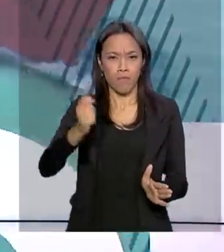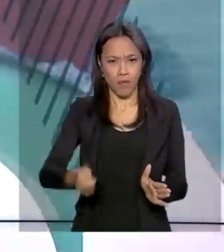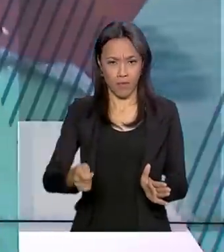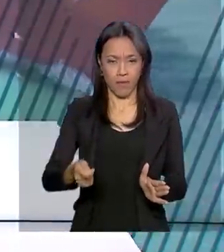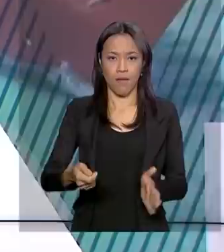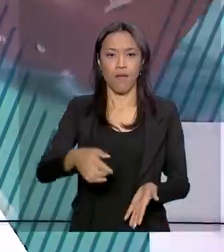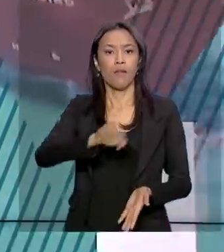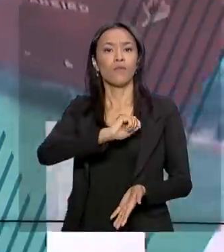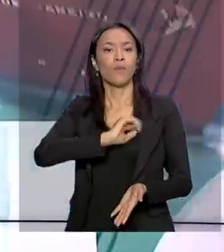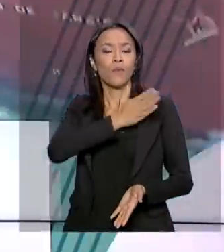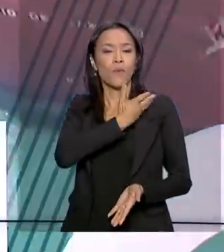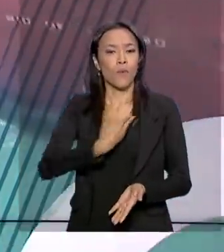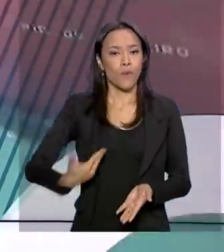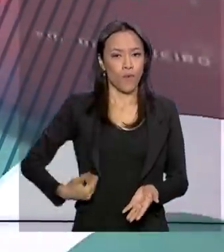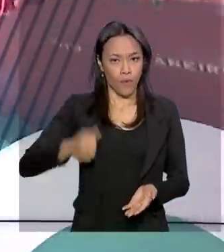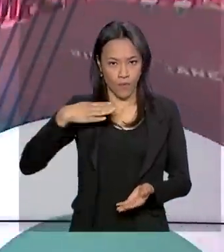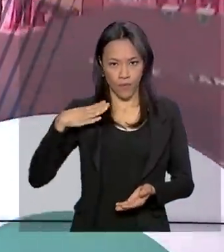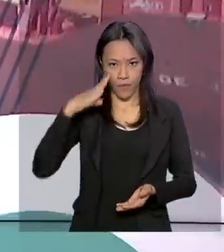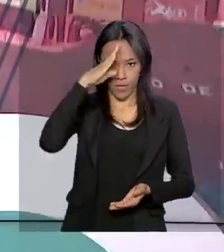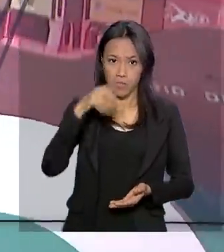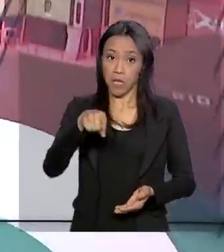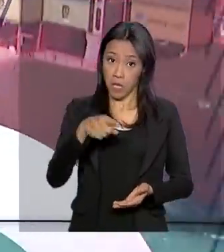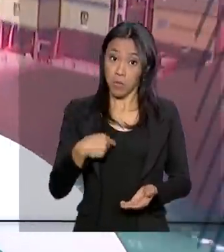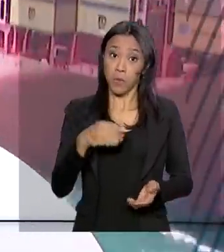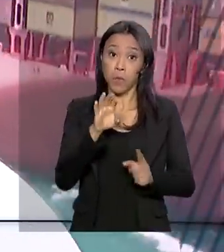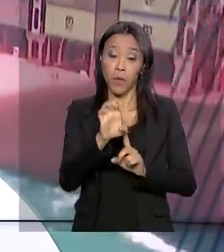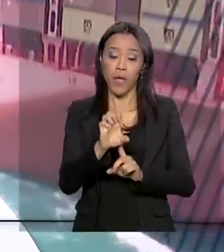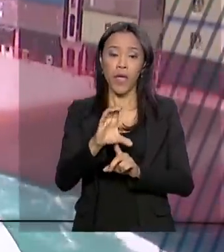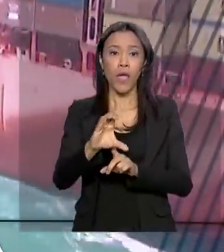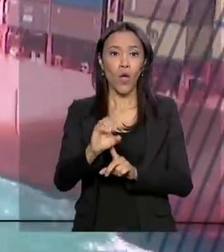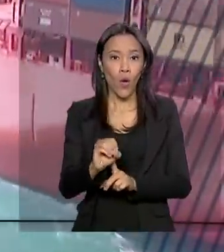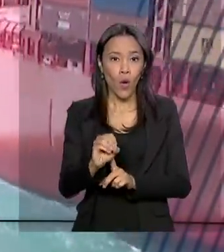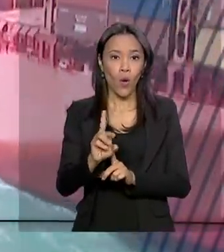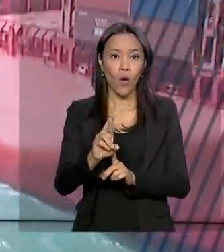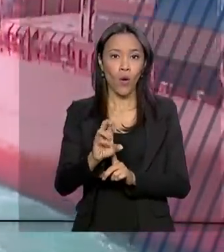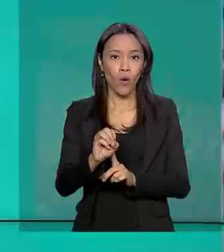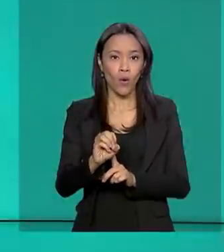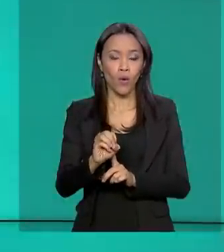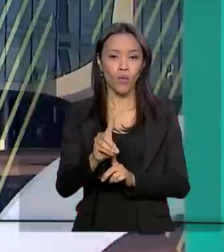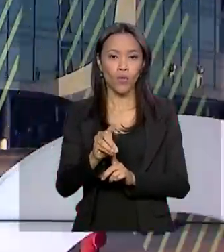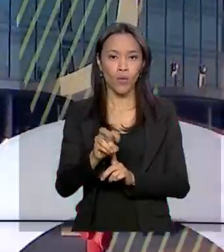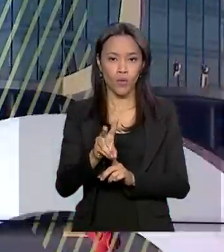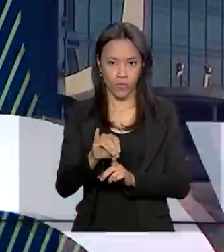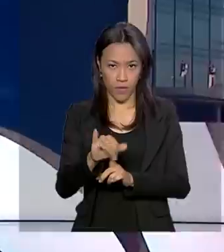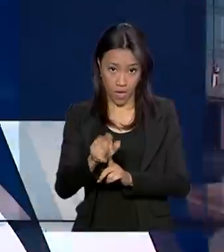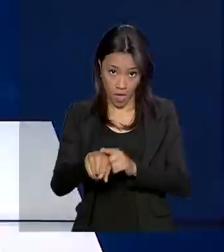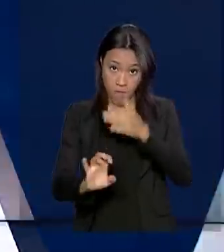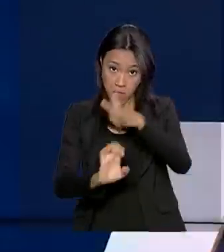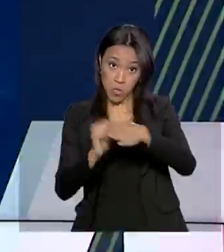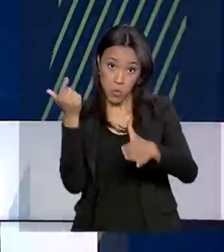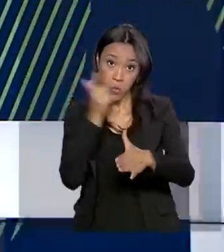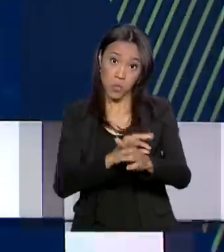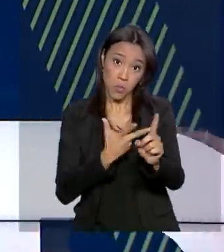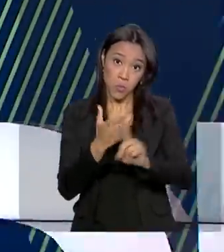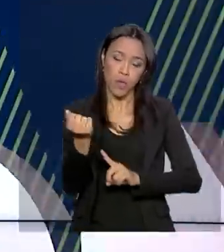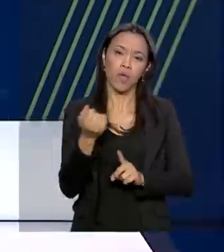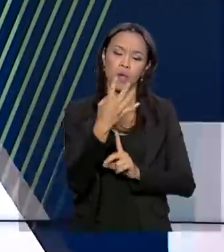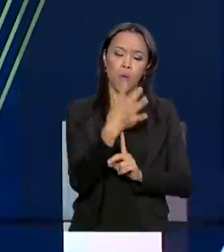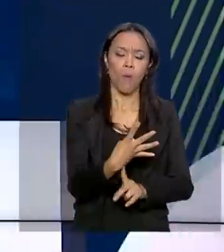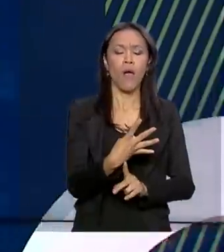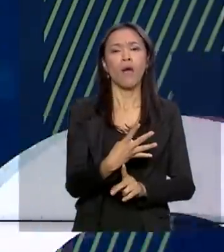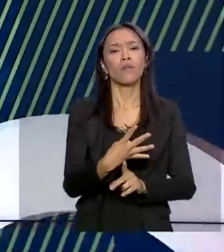O grupo Eco Rodovias saiu vitorioso e levou o trecho de 437 quilômetros da BR